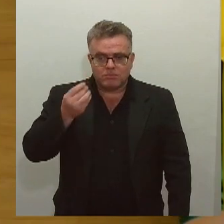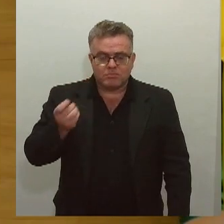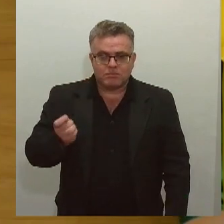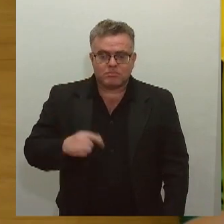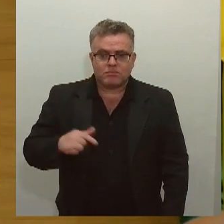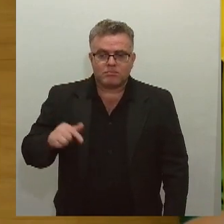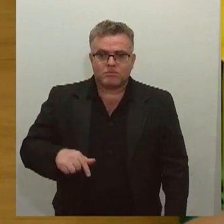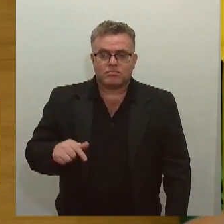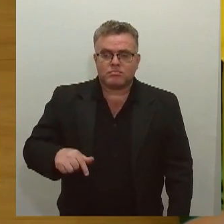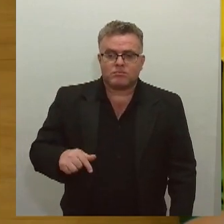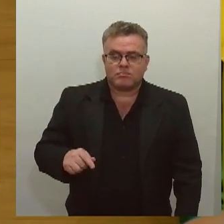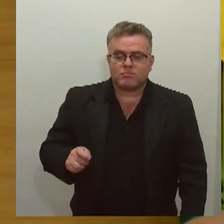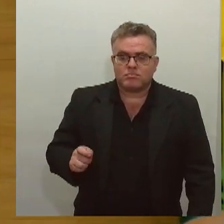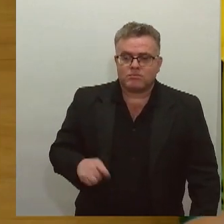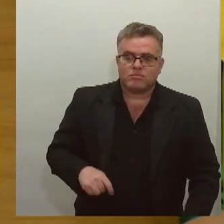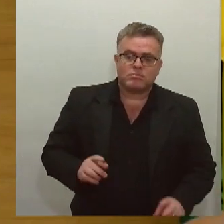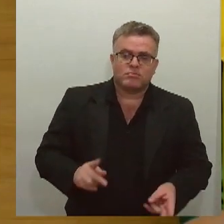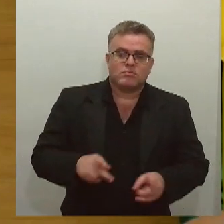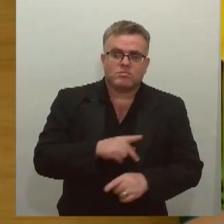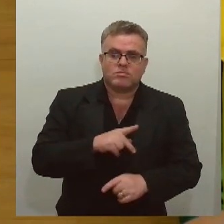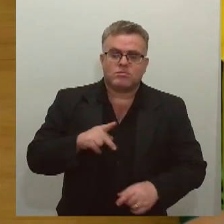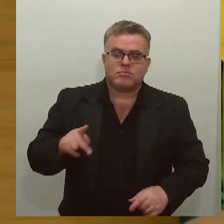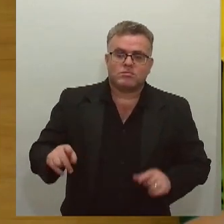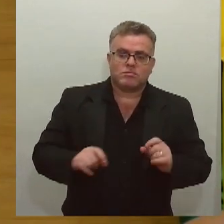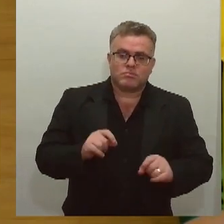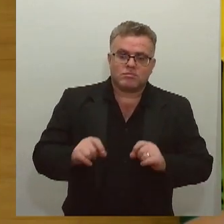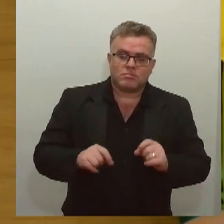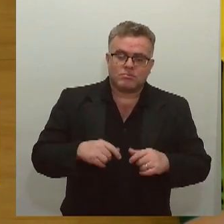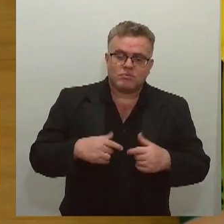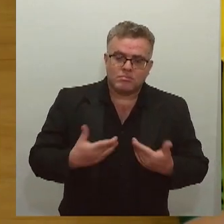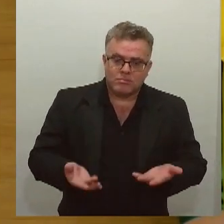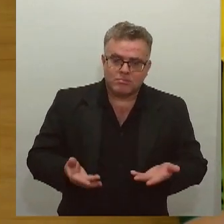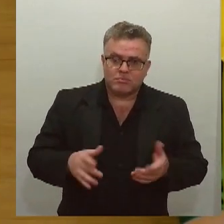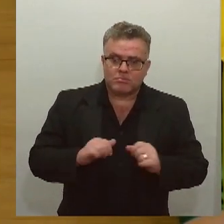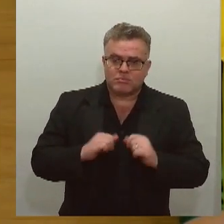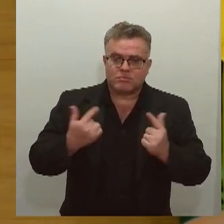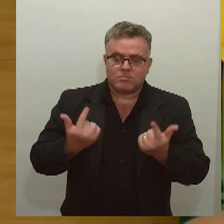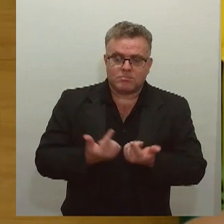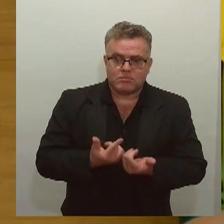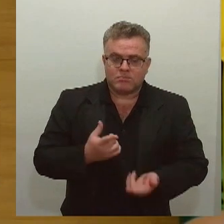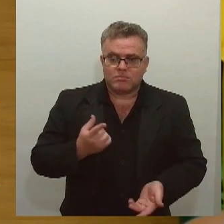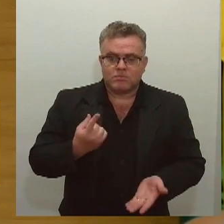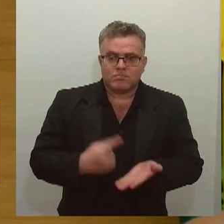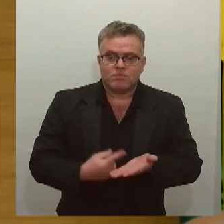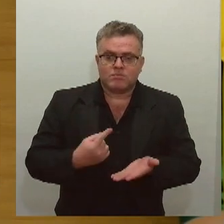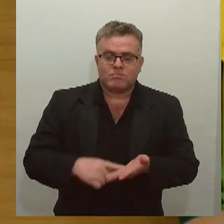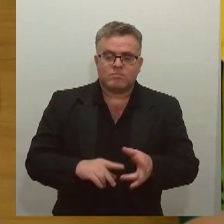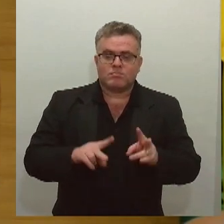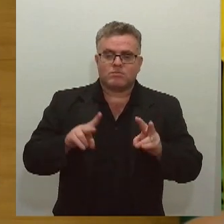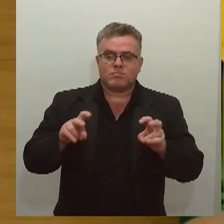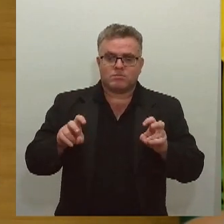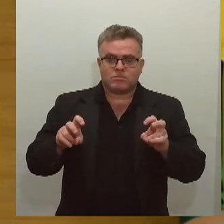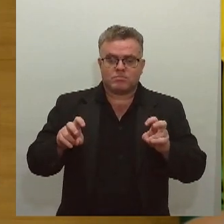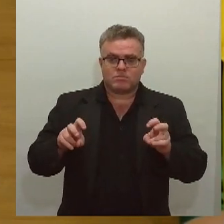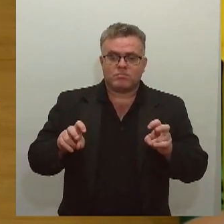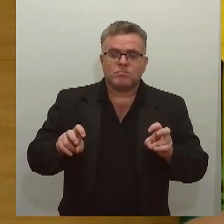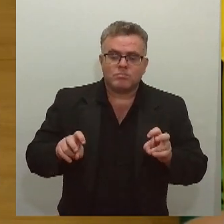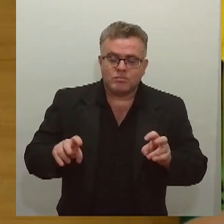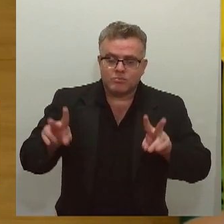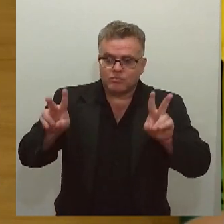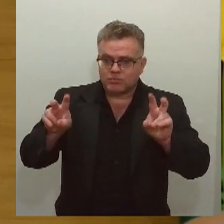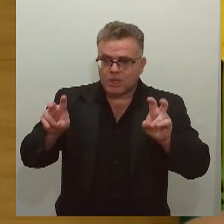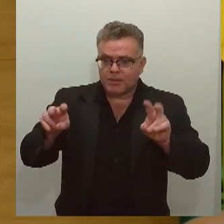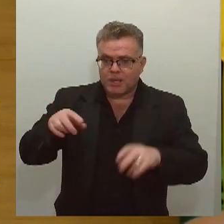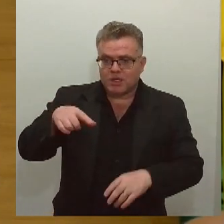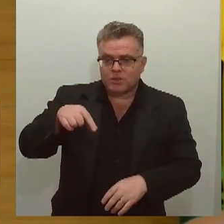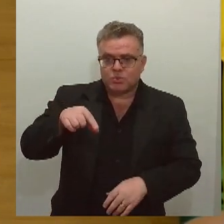hoje, como presidente da Assembleia do Rio Grande do Sul, colocou como seu tema, cada gota conta. Isso porque ele viu que o